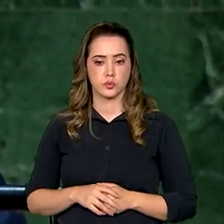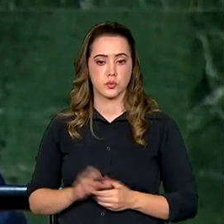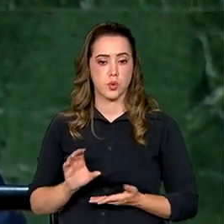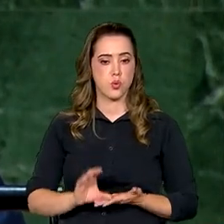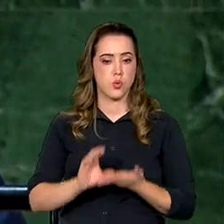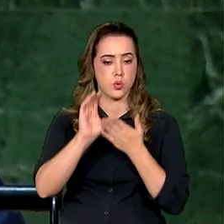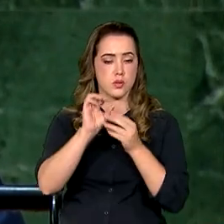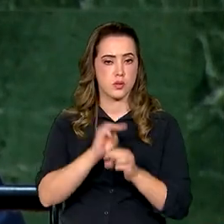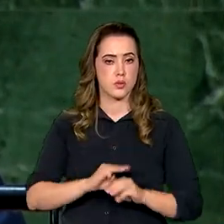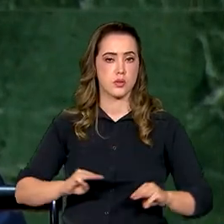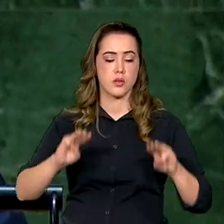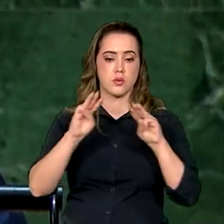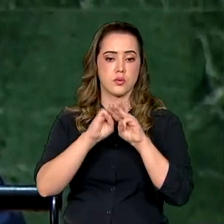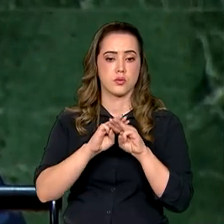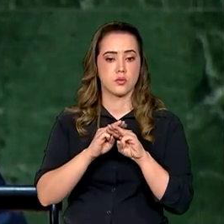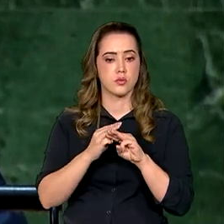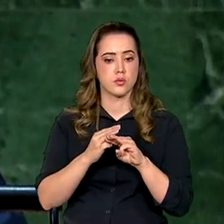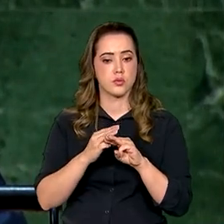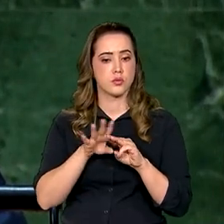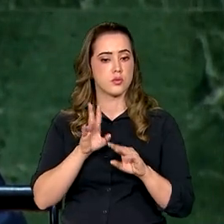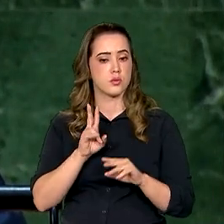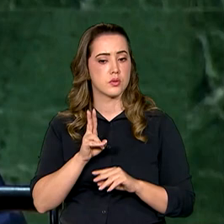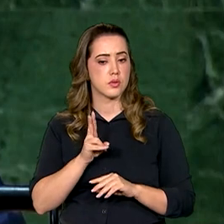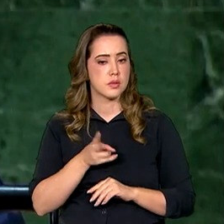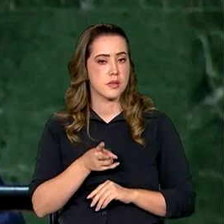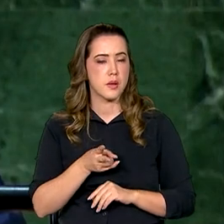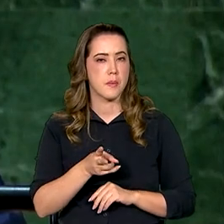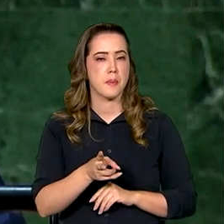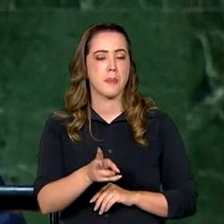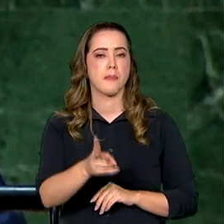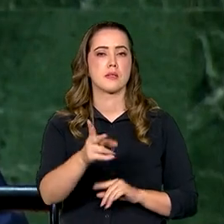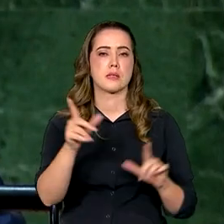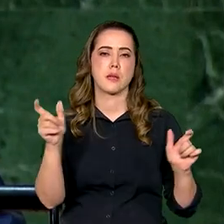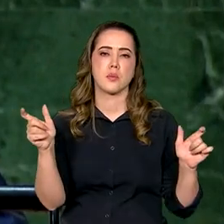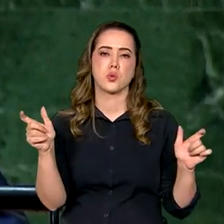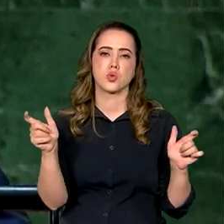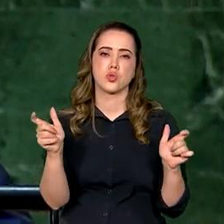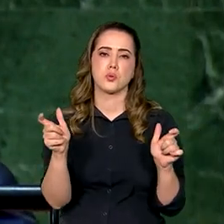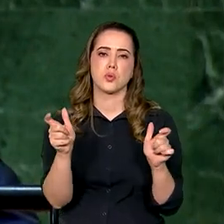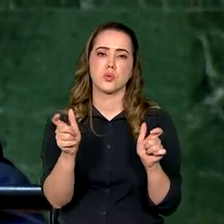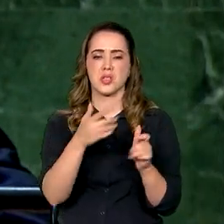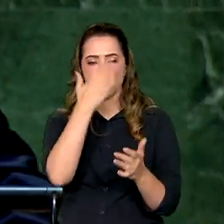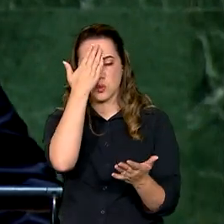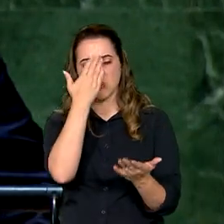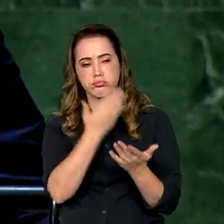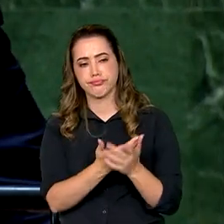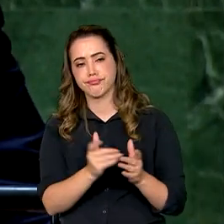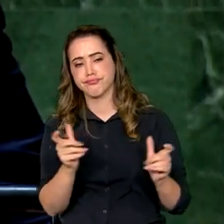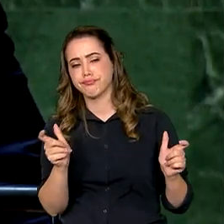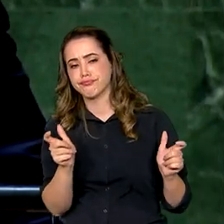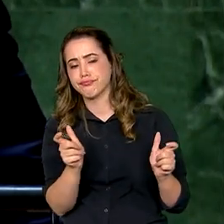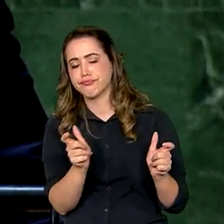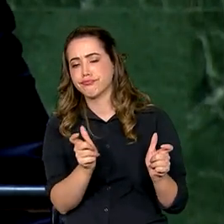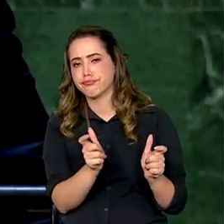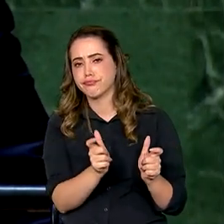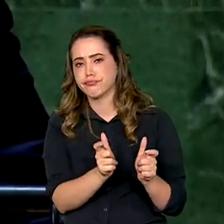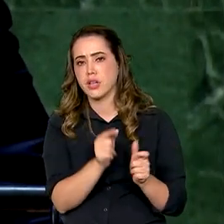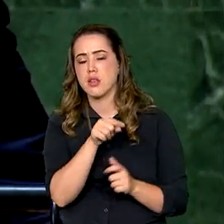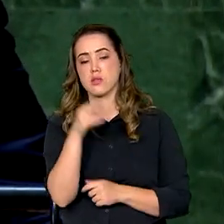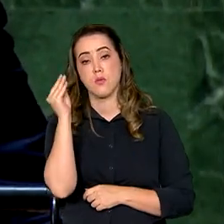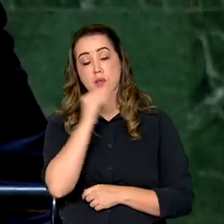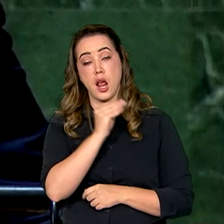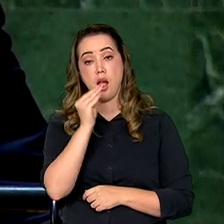Segurança da ONU vem perdendo progressivamente a sua credibilidade. Essa fragilidade